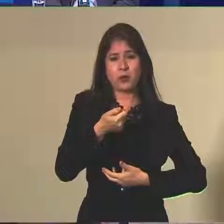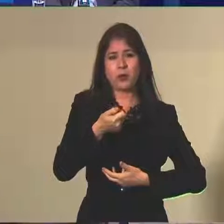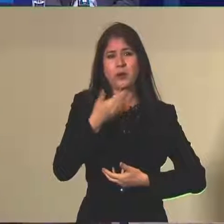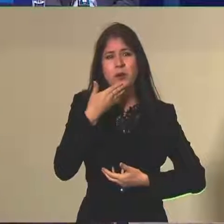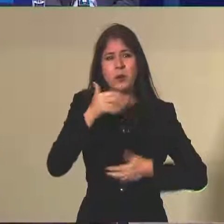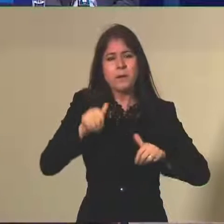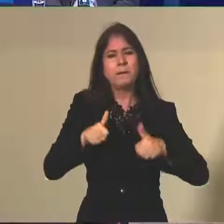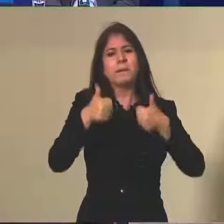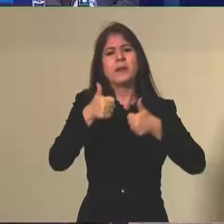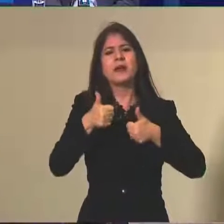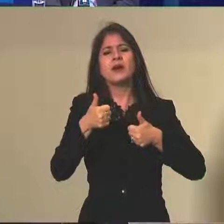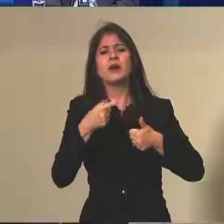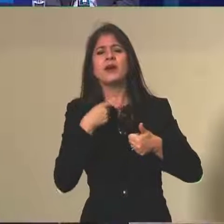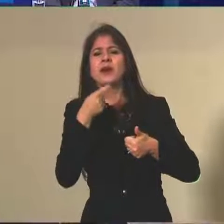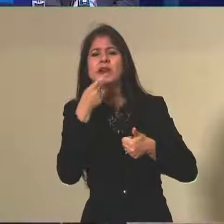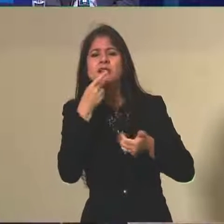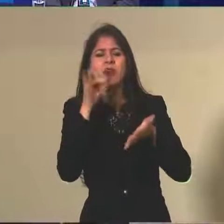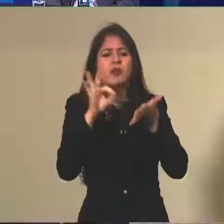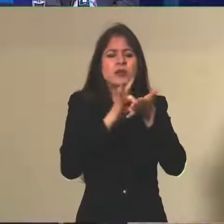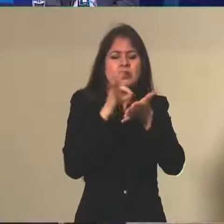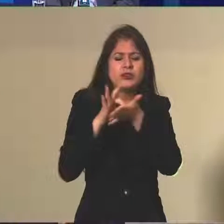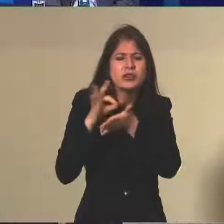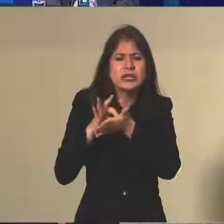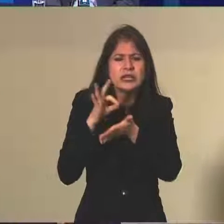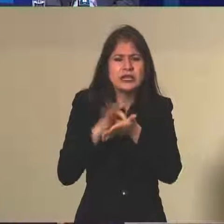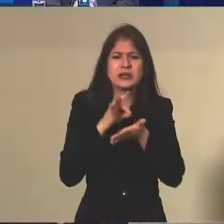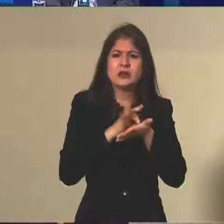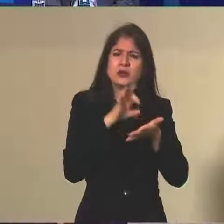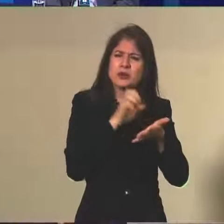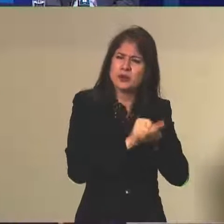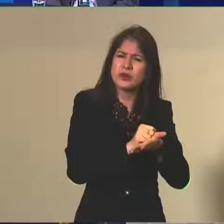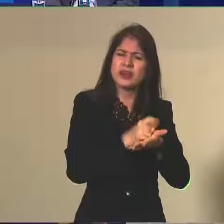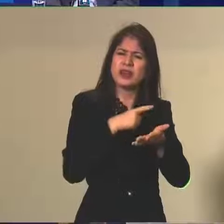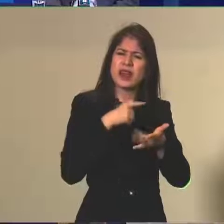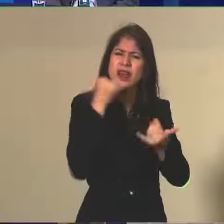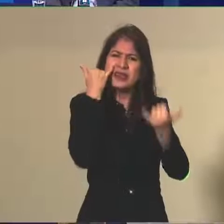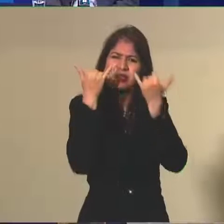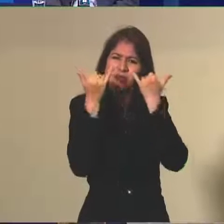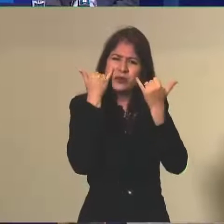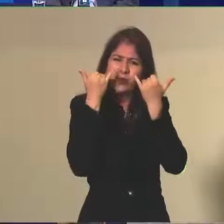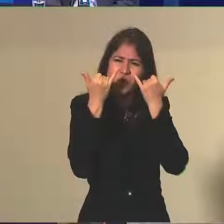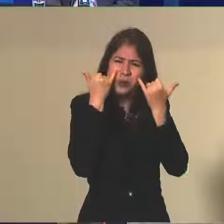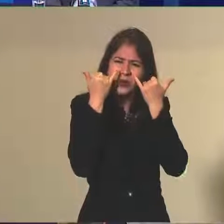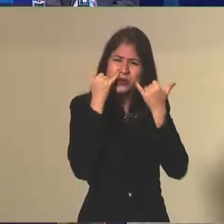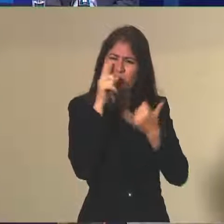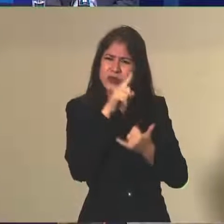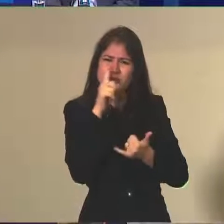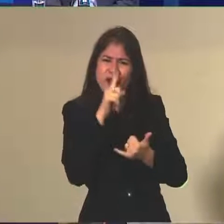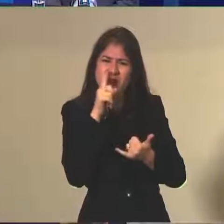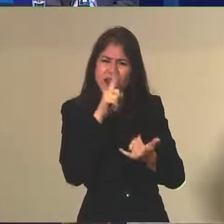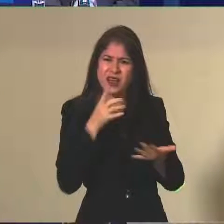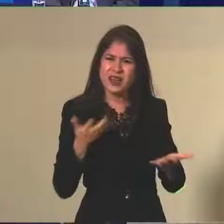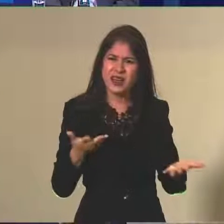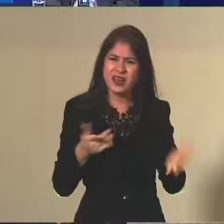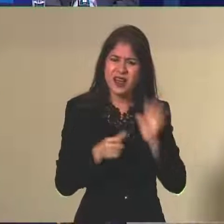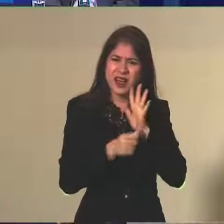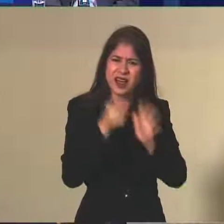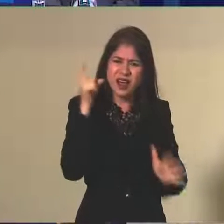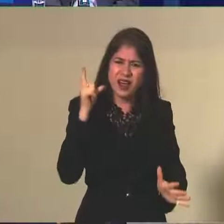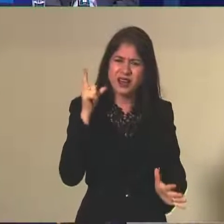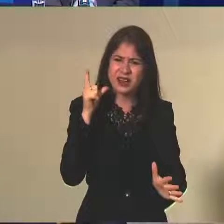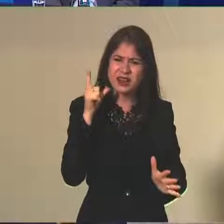comentou sobre os escritos, pelo que eu entendi é isso, os dados, as informações, elas estavam erradas sobre edições